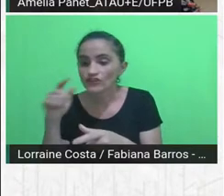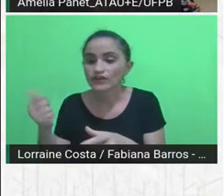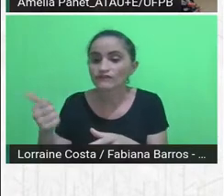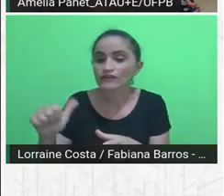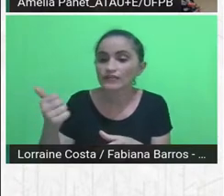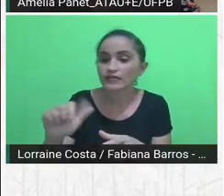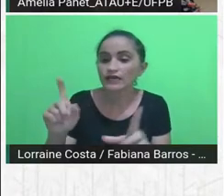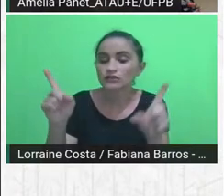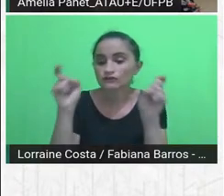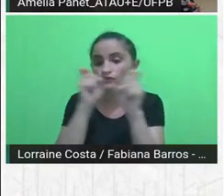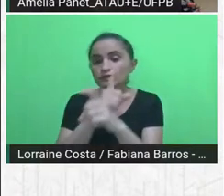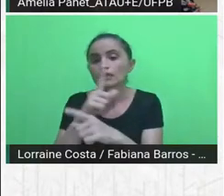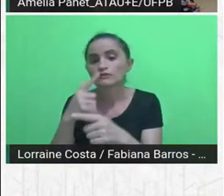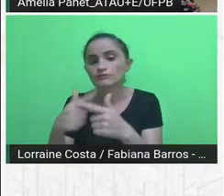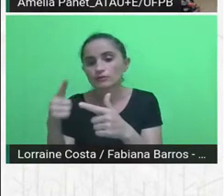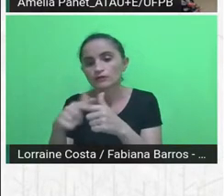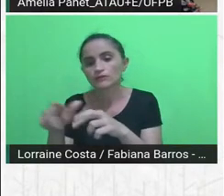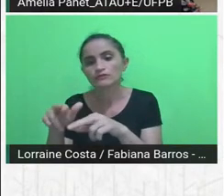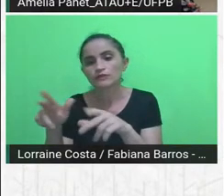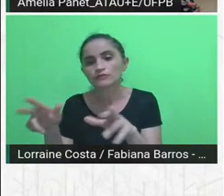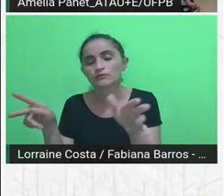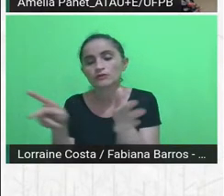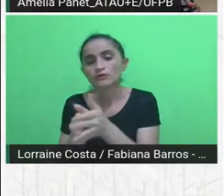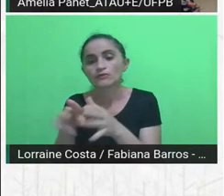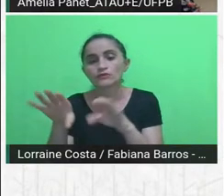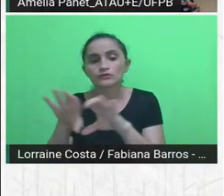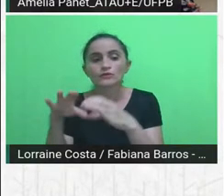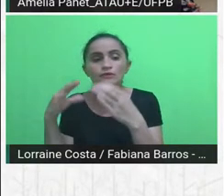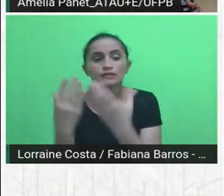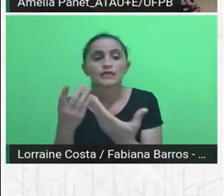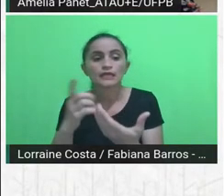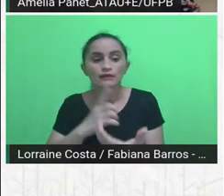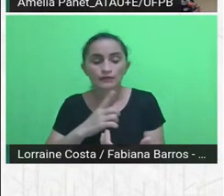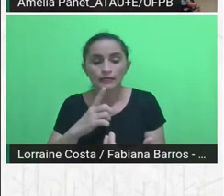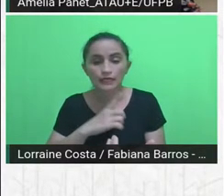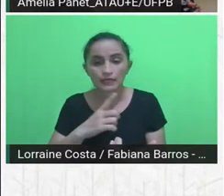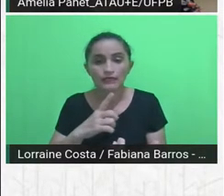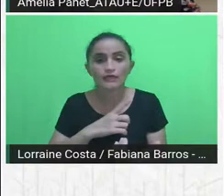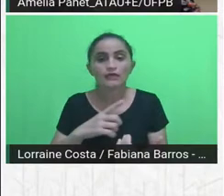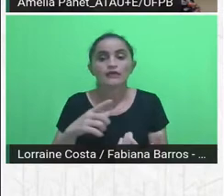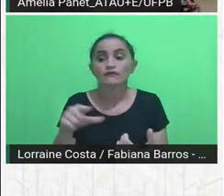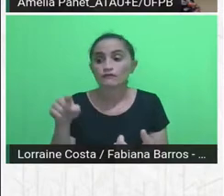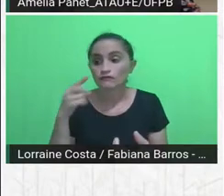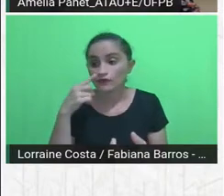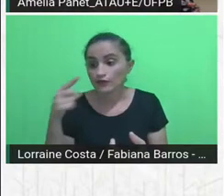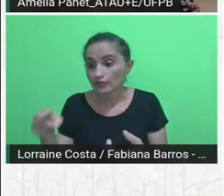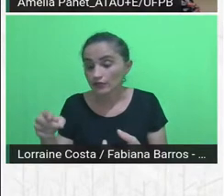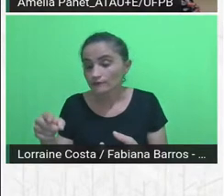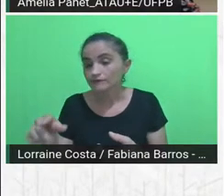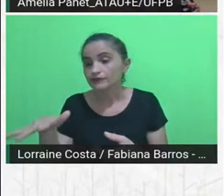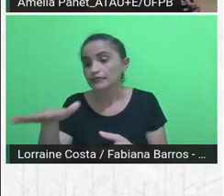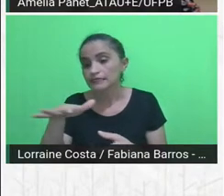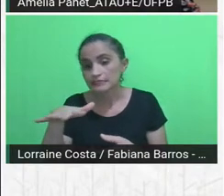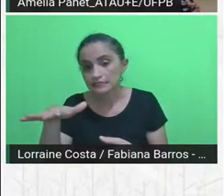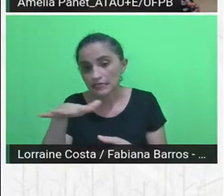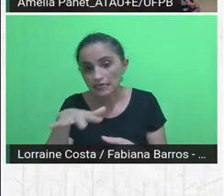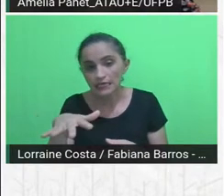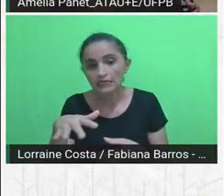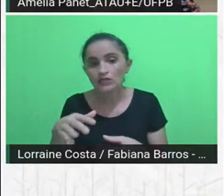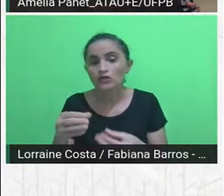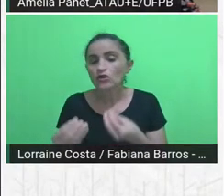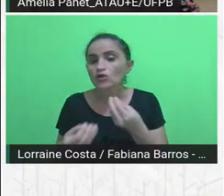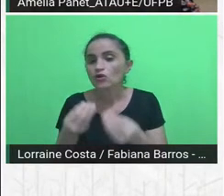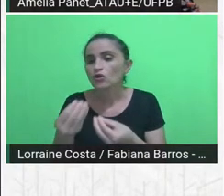proposta de intervenções urbanas em áreas potencialmente, né, engajadoras, né,